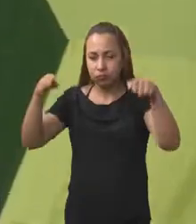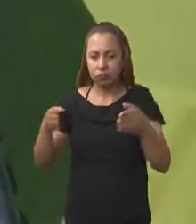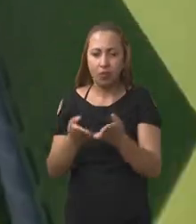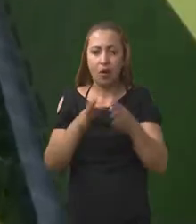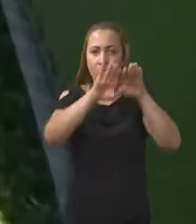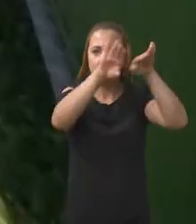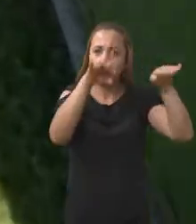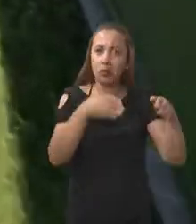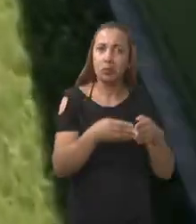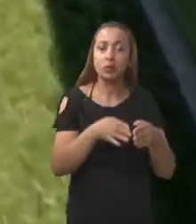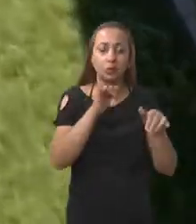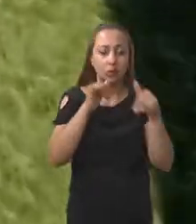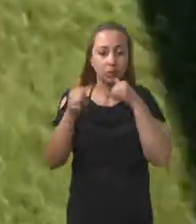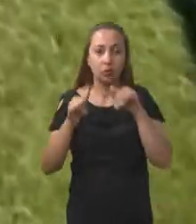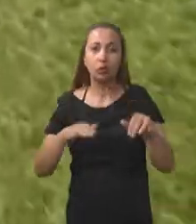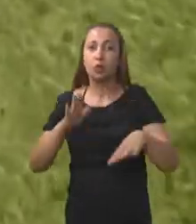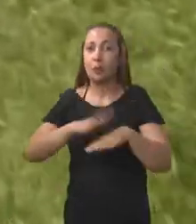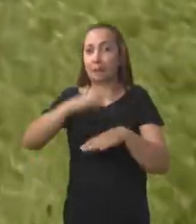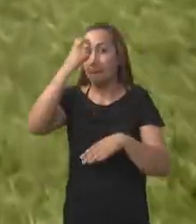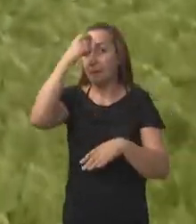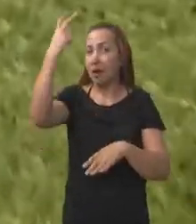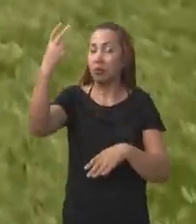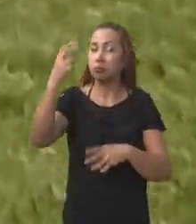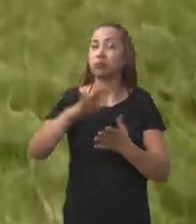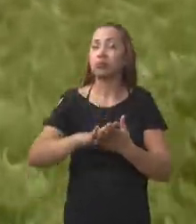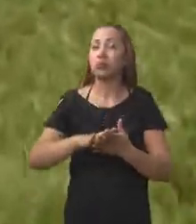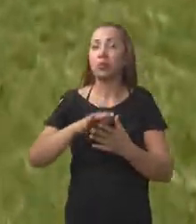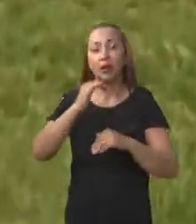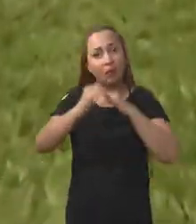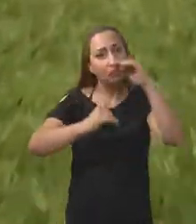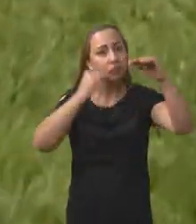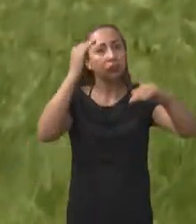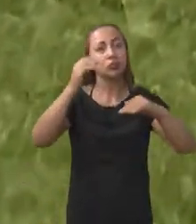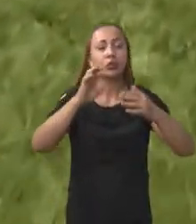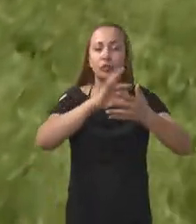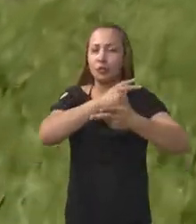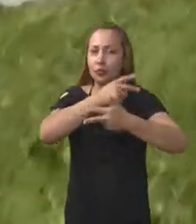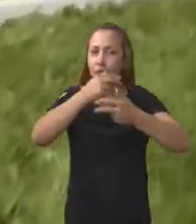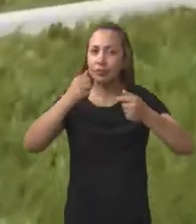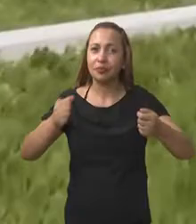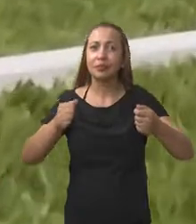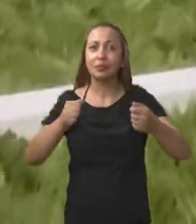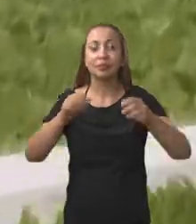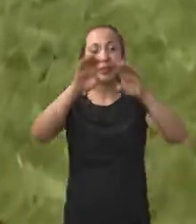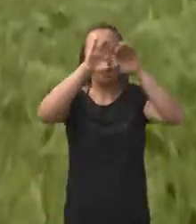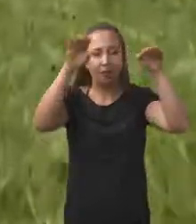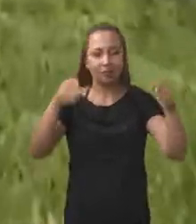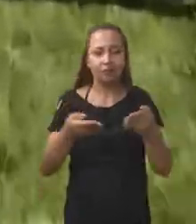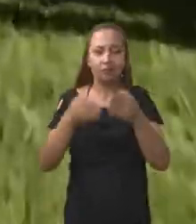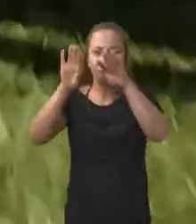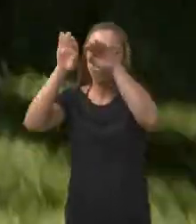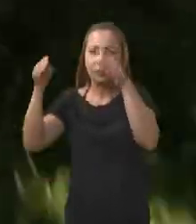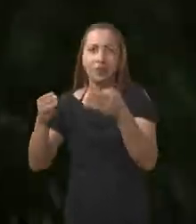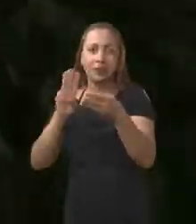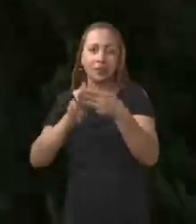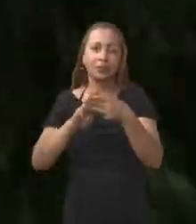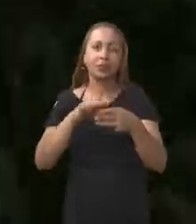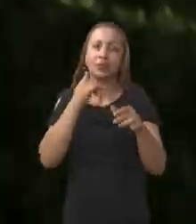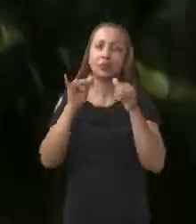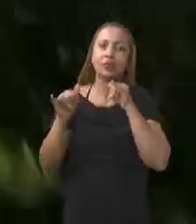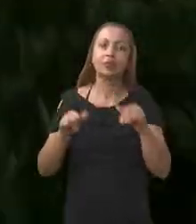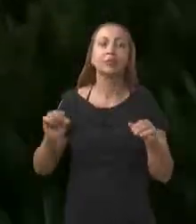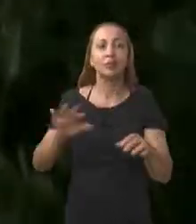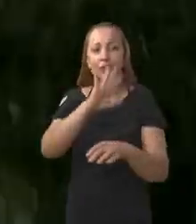inteligente maior, que, por sua vez, é uma evolução das redes elétricas tradicionais que flexibilizam